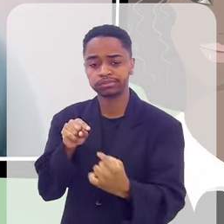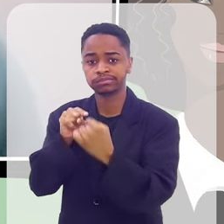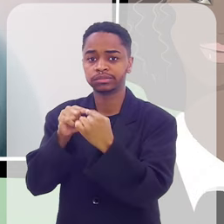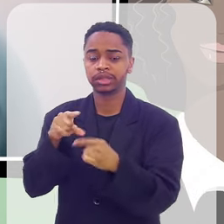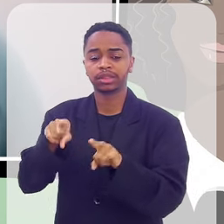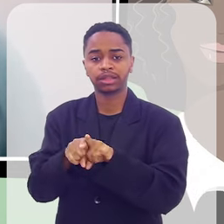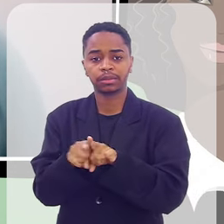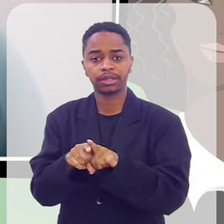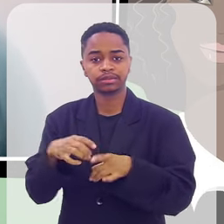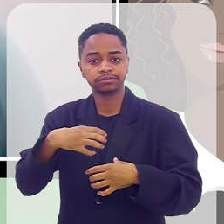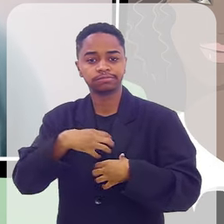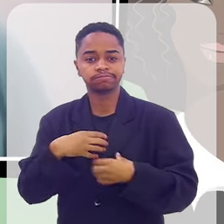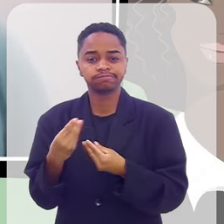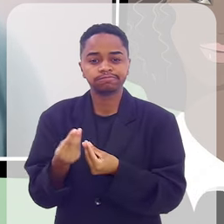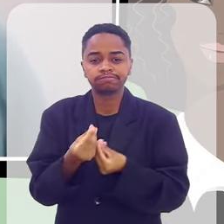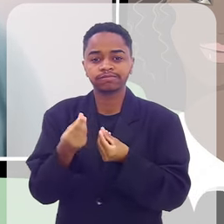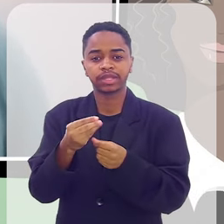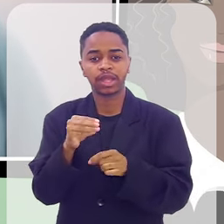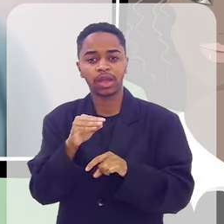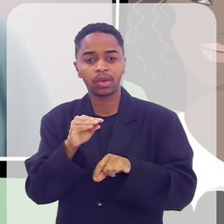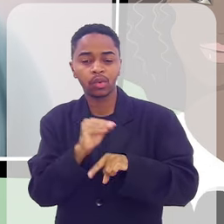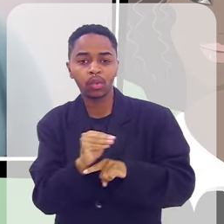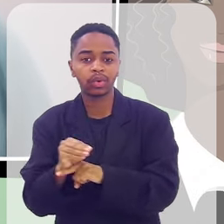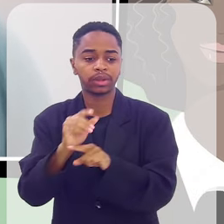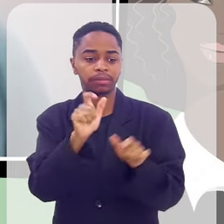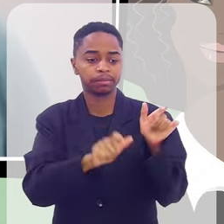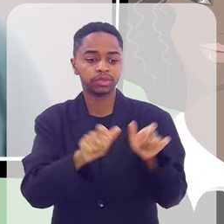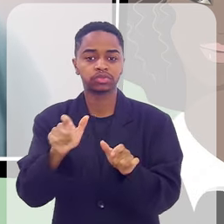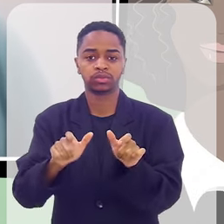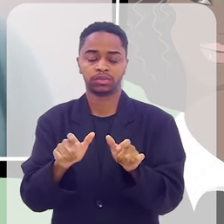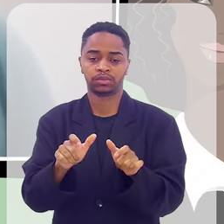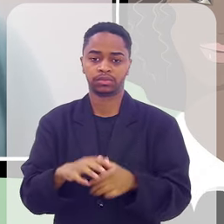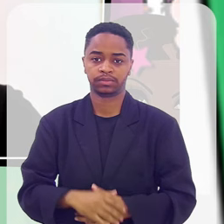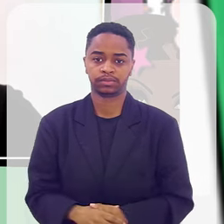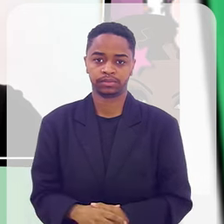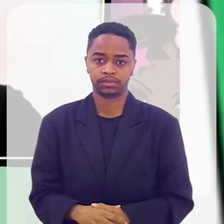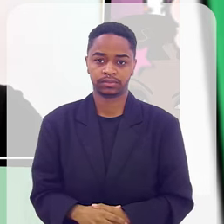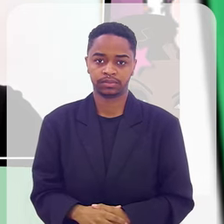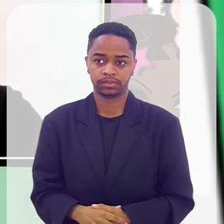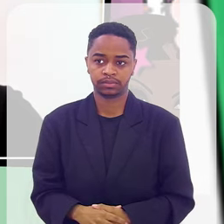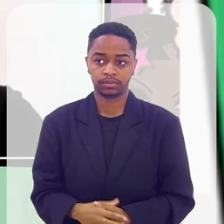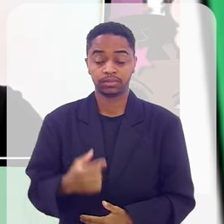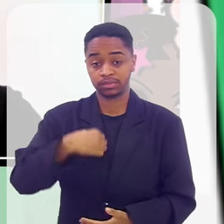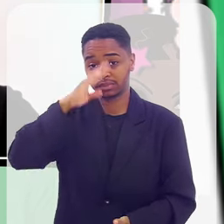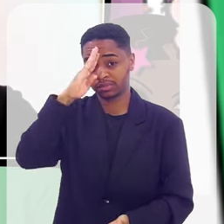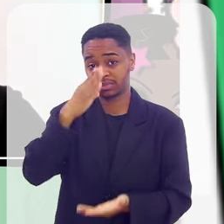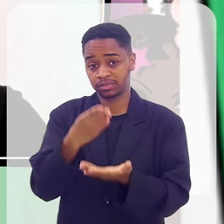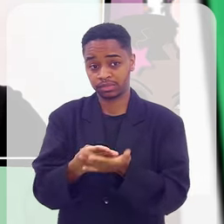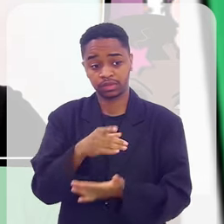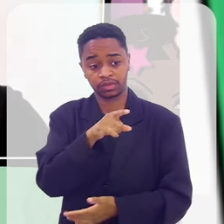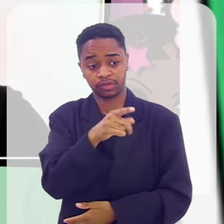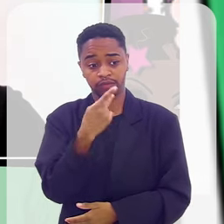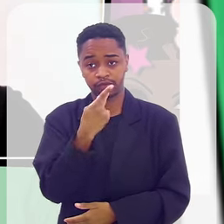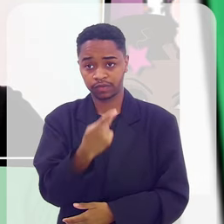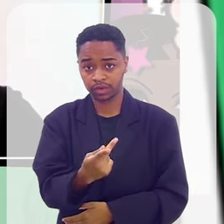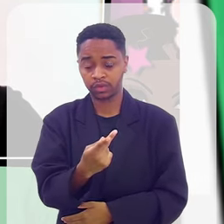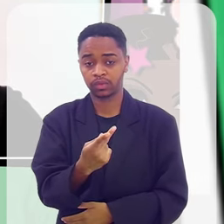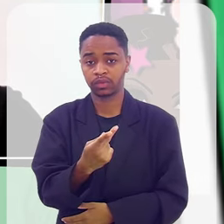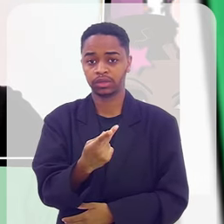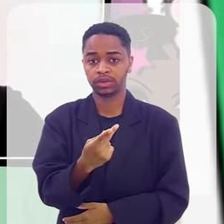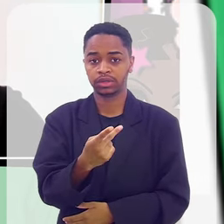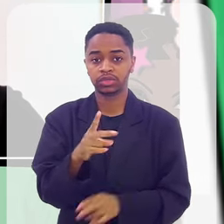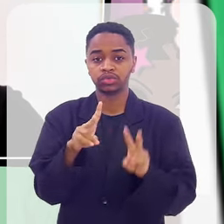sensibilidade, carinho, de cuidar do outro, como eles gostariam de ser cuidados. Eu acredito que essa pontuação de